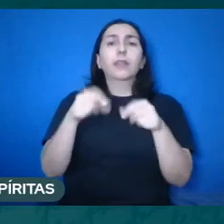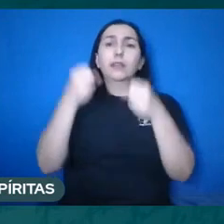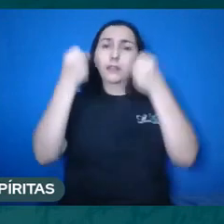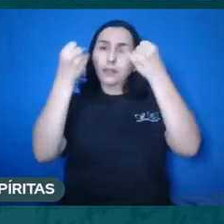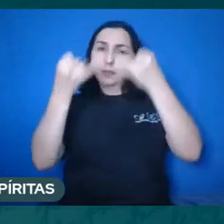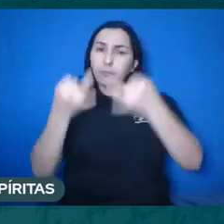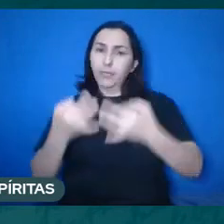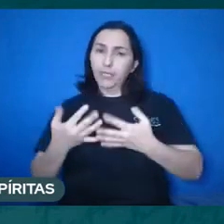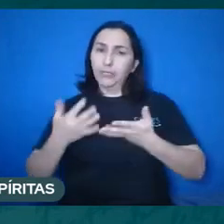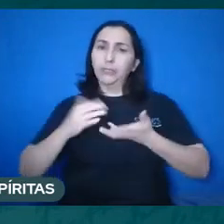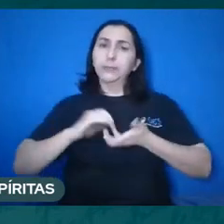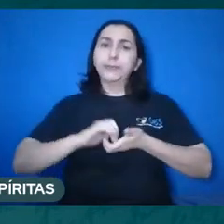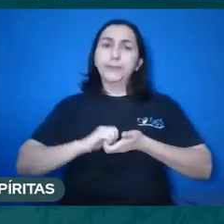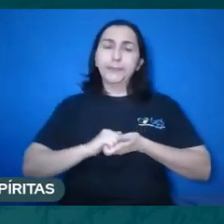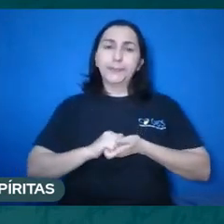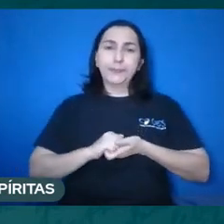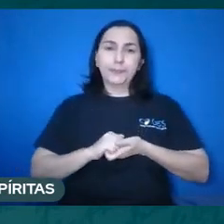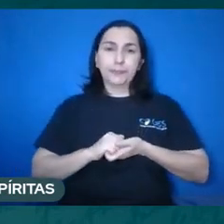Fechado o microfone.